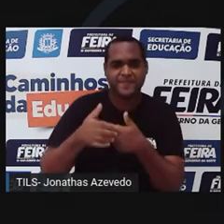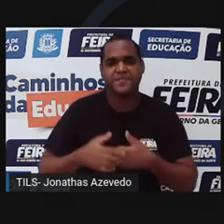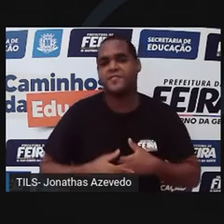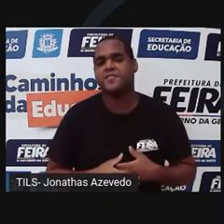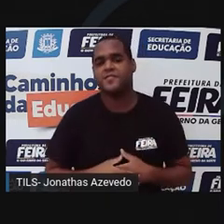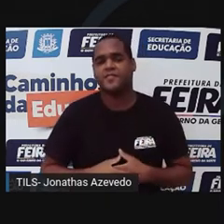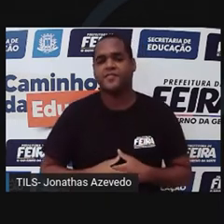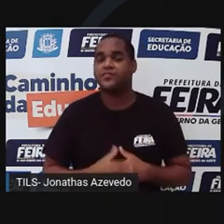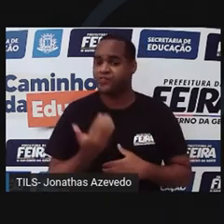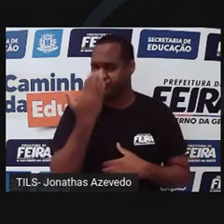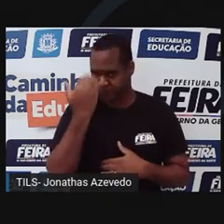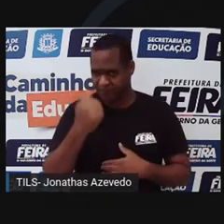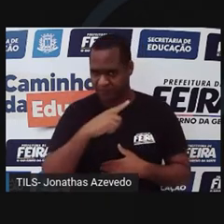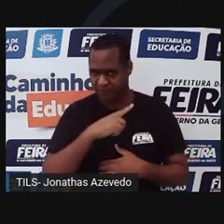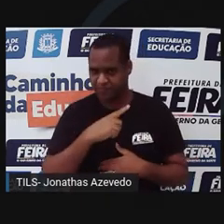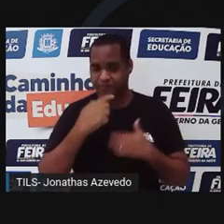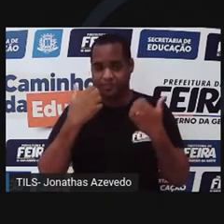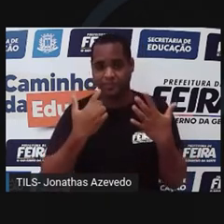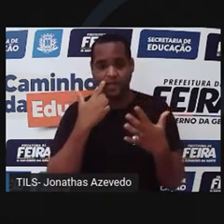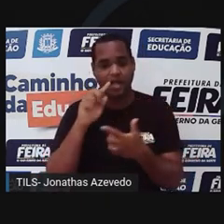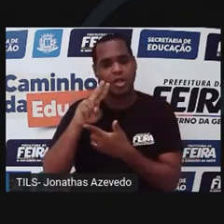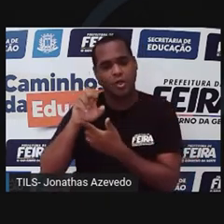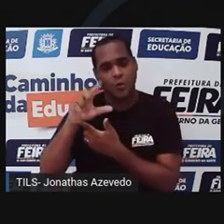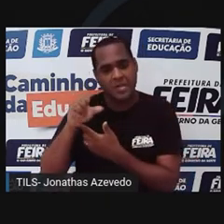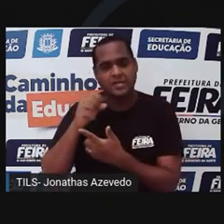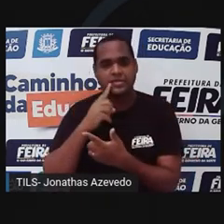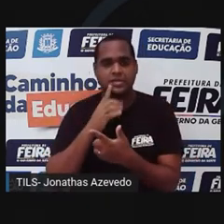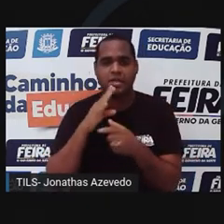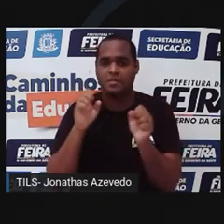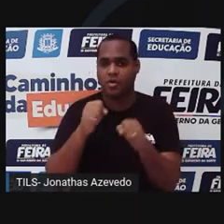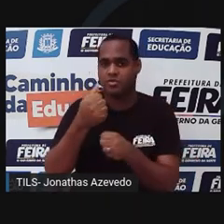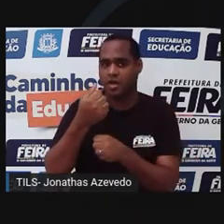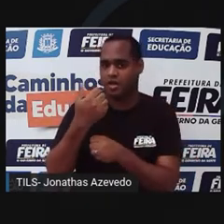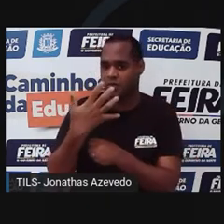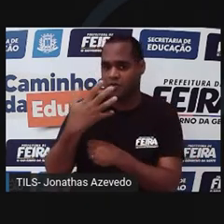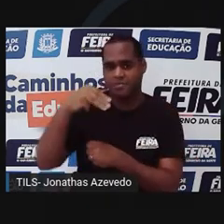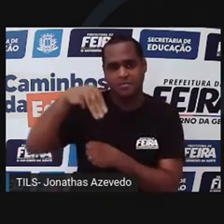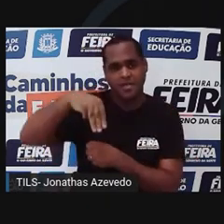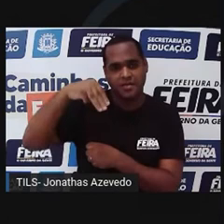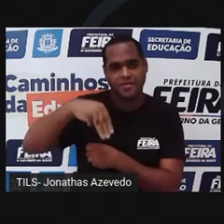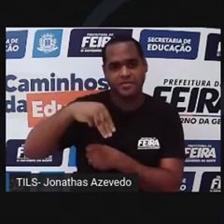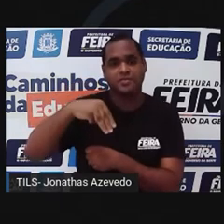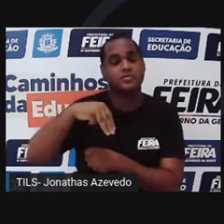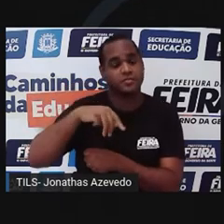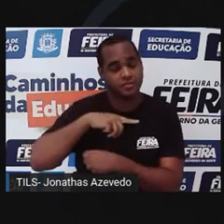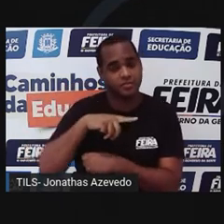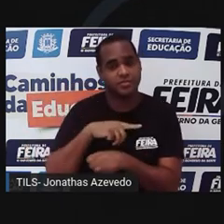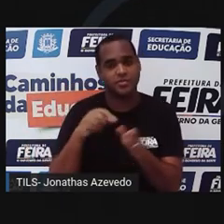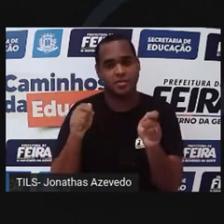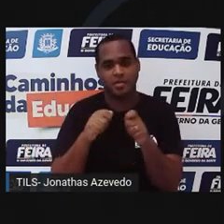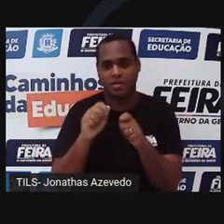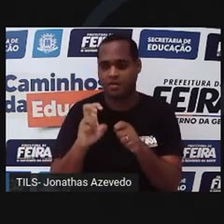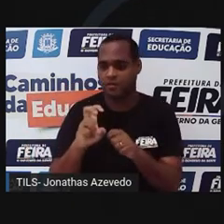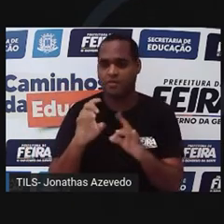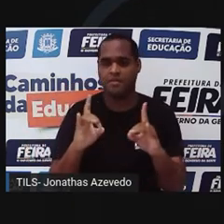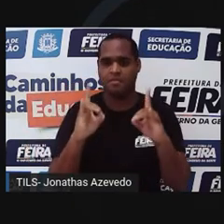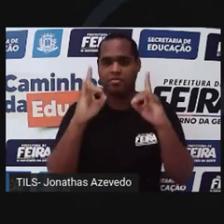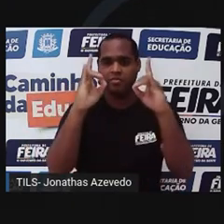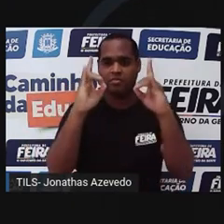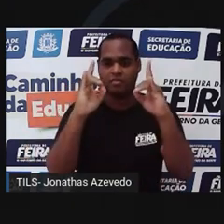Vocês sabiam que tem lulas que podem chegar a medir até 14 metros? Como um prédio de cinco andares.